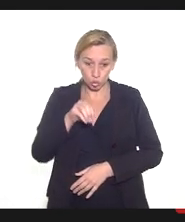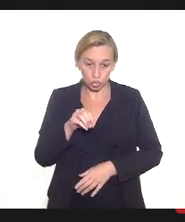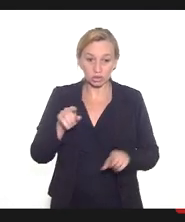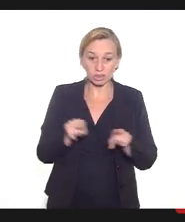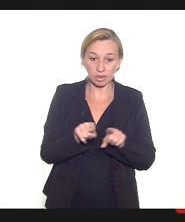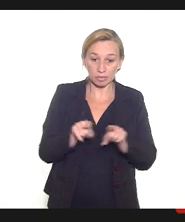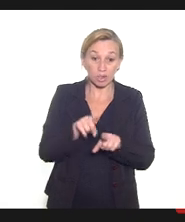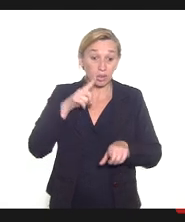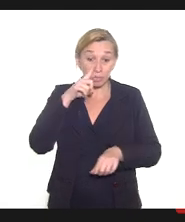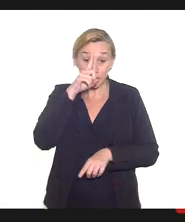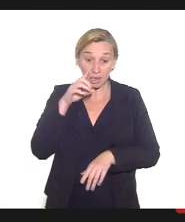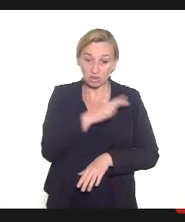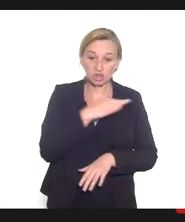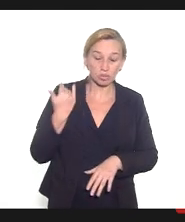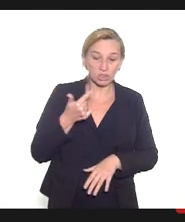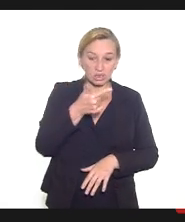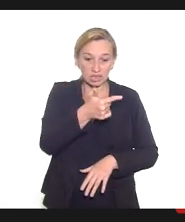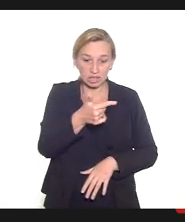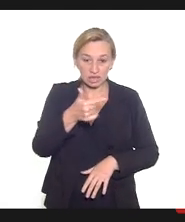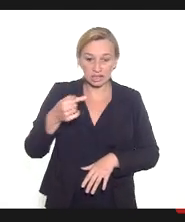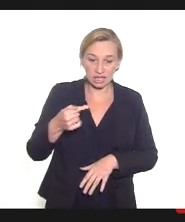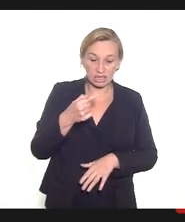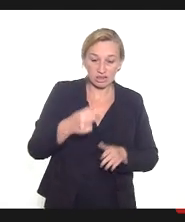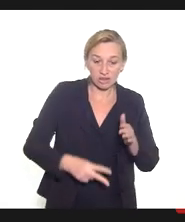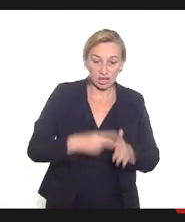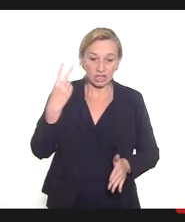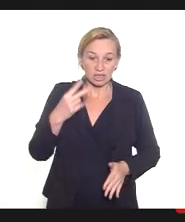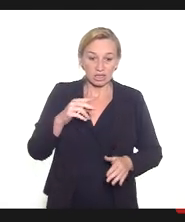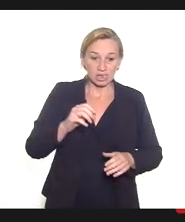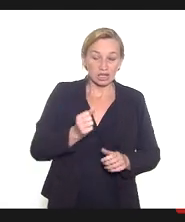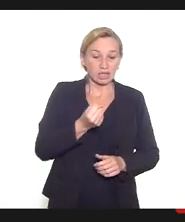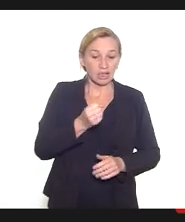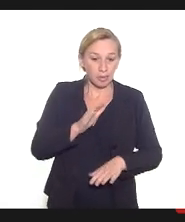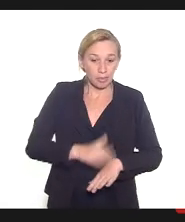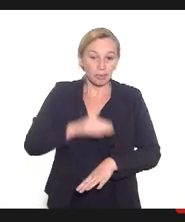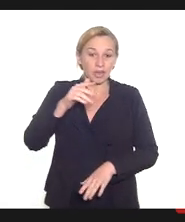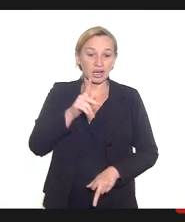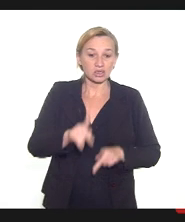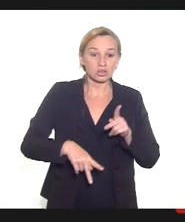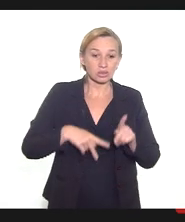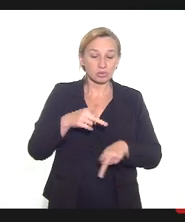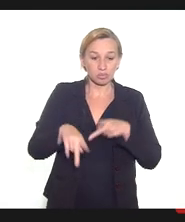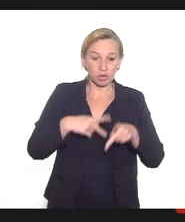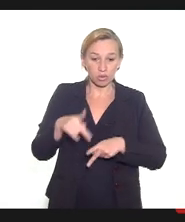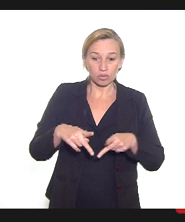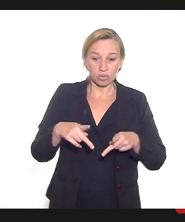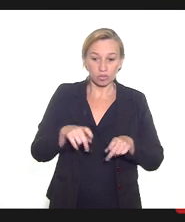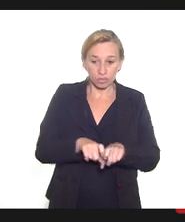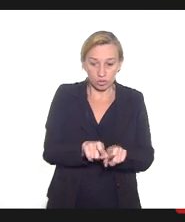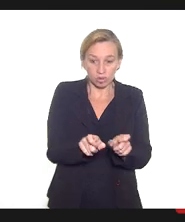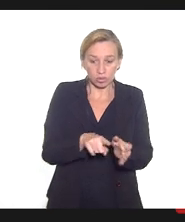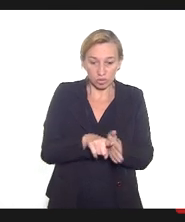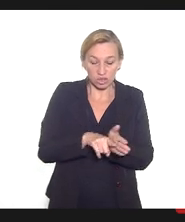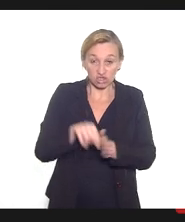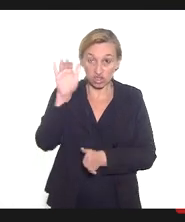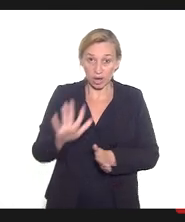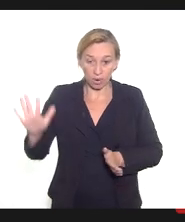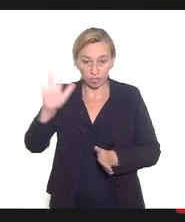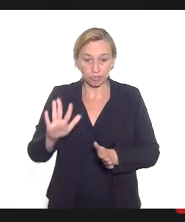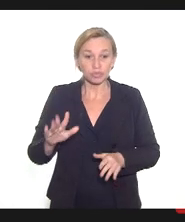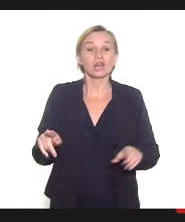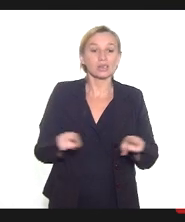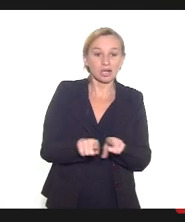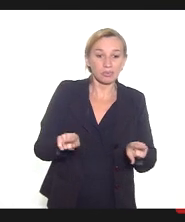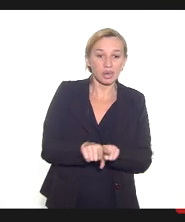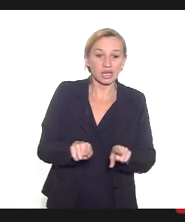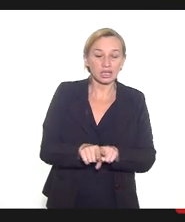maior entre as mulheres com Covid relacionadas com a população obstétrica geral. E além